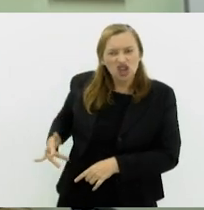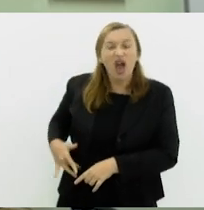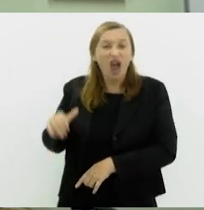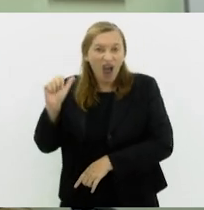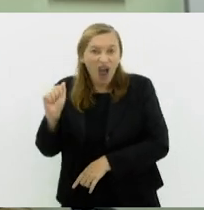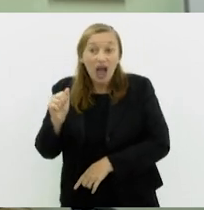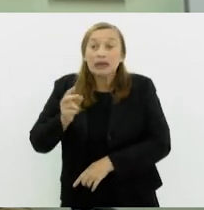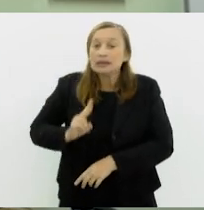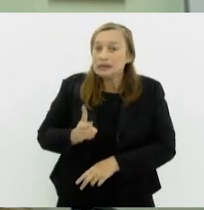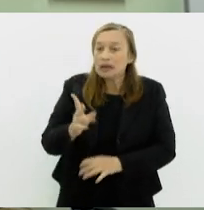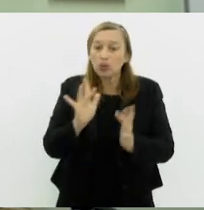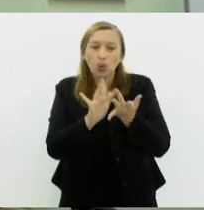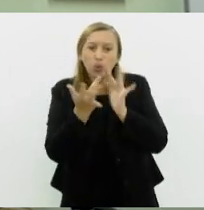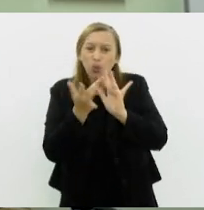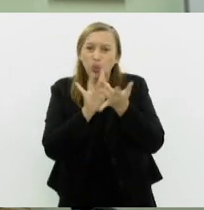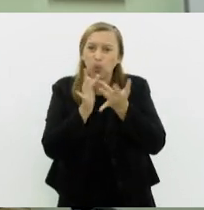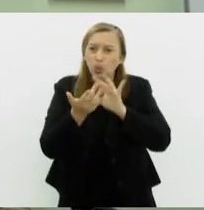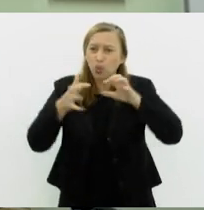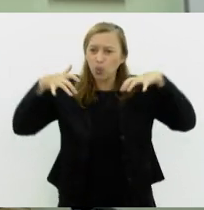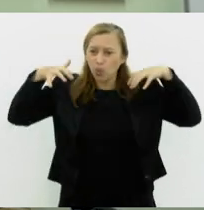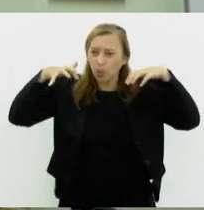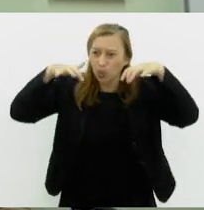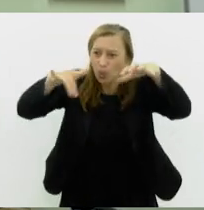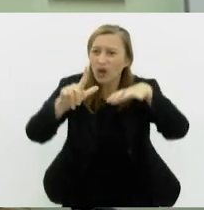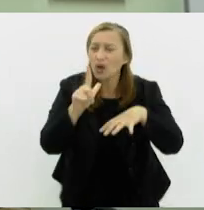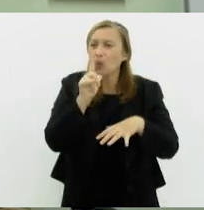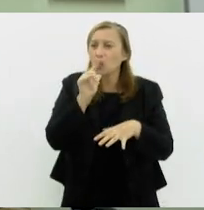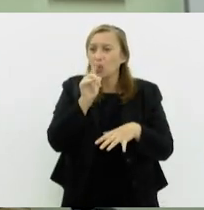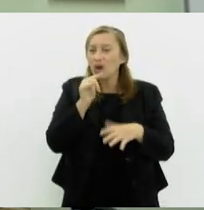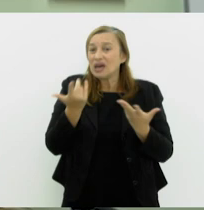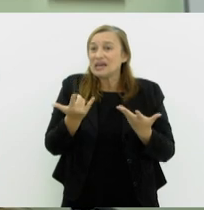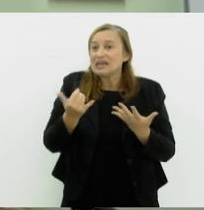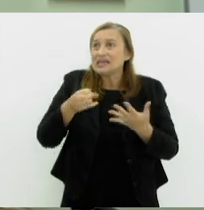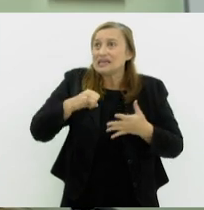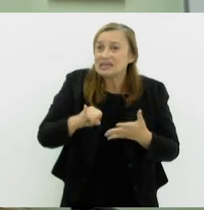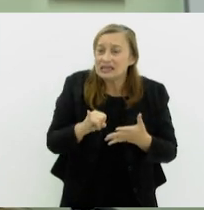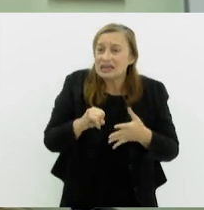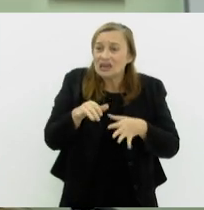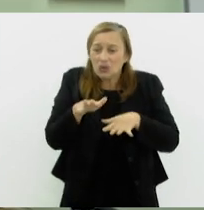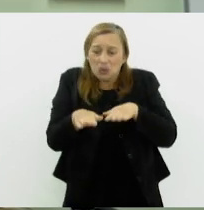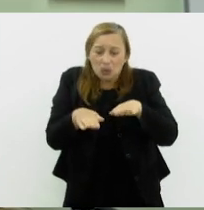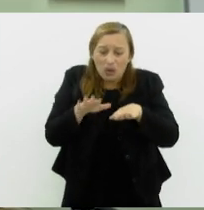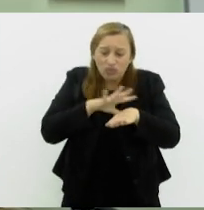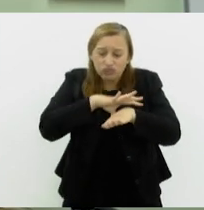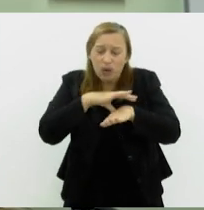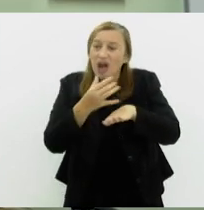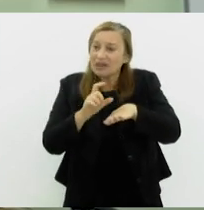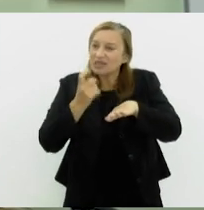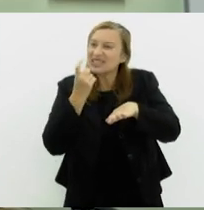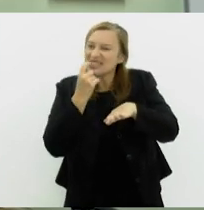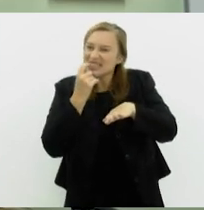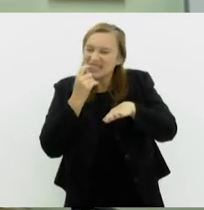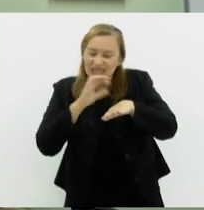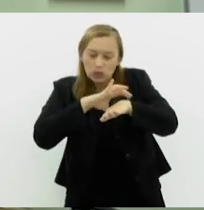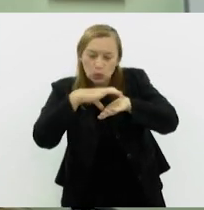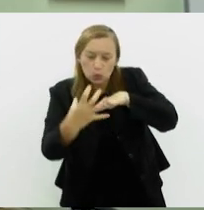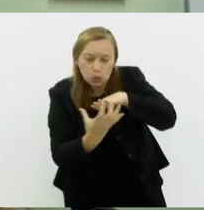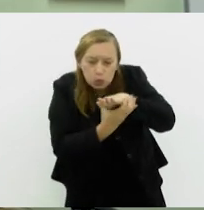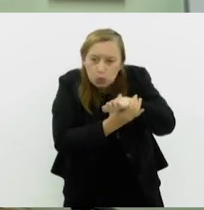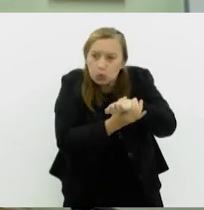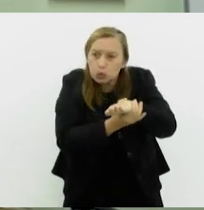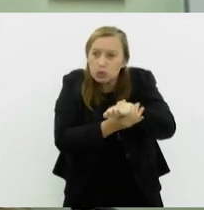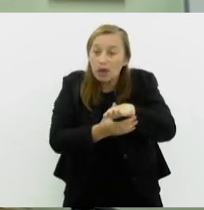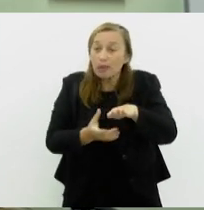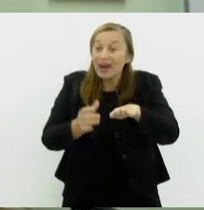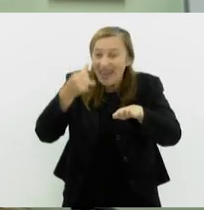contato com água de enchente. Se for inevitável, forrar o pé com sacos plásticos, botas, para evitar esse contato